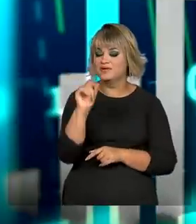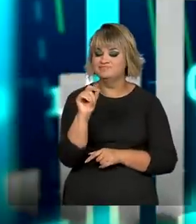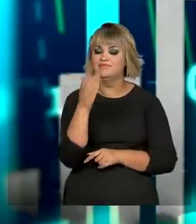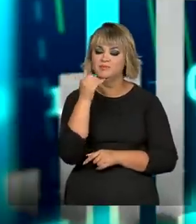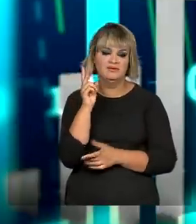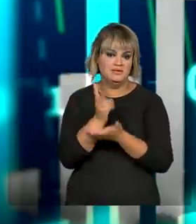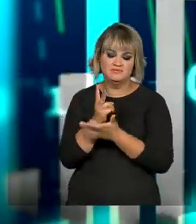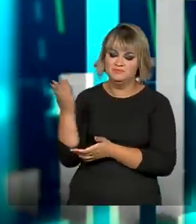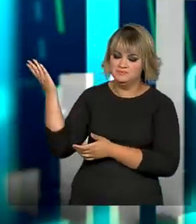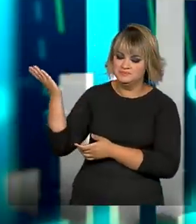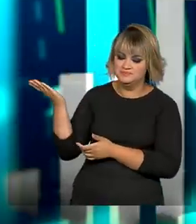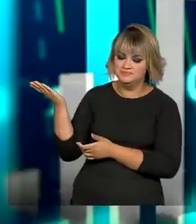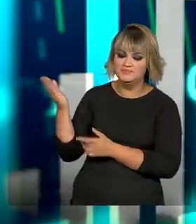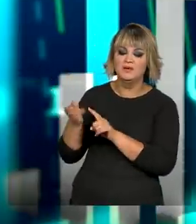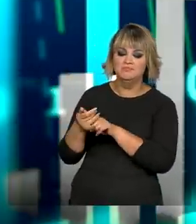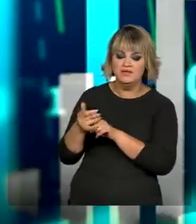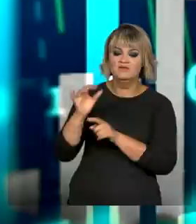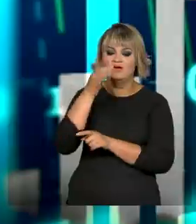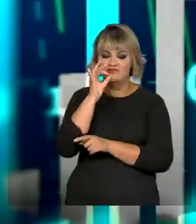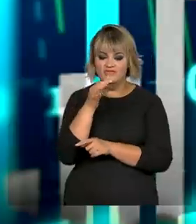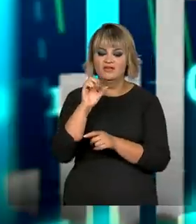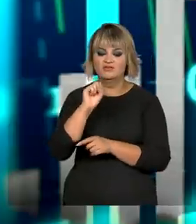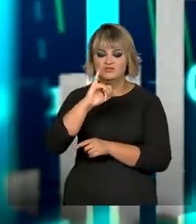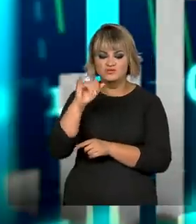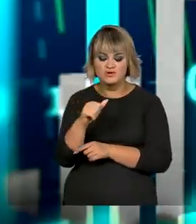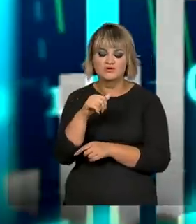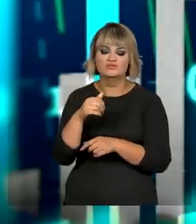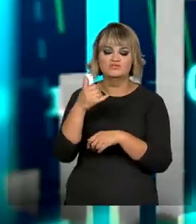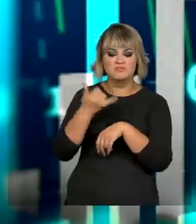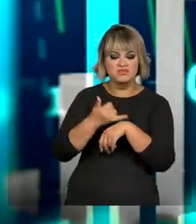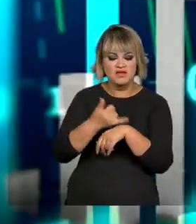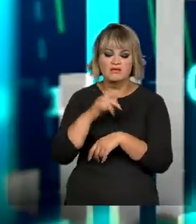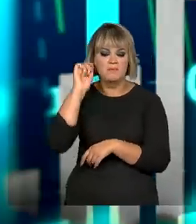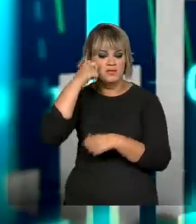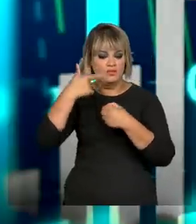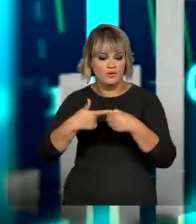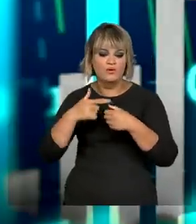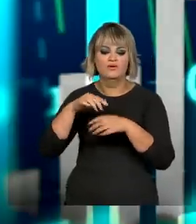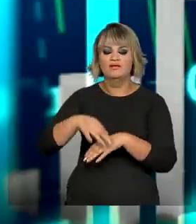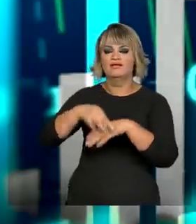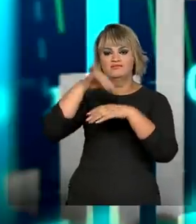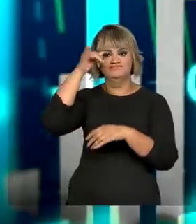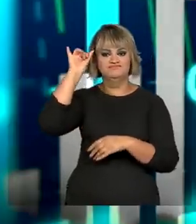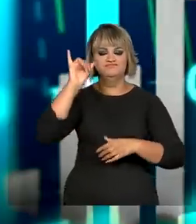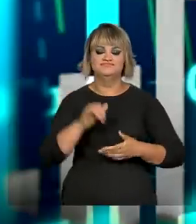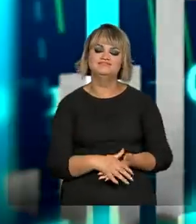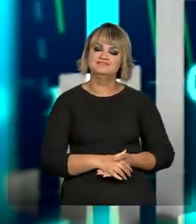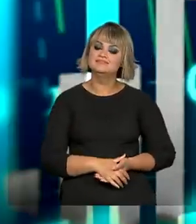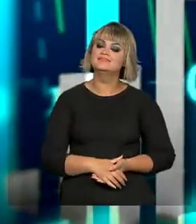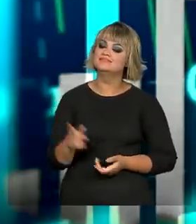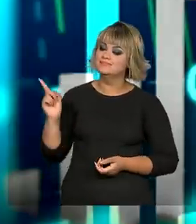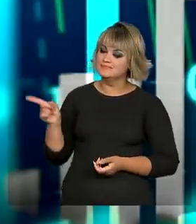são praticamente os mesmos. Milho, soja, também cabe mencionar o café, minérios em geral, além do minério de ferro já tradicional, outros